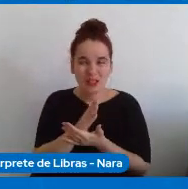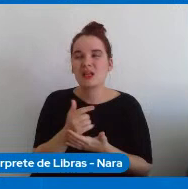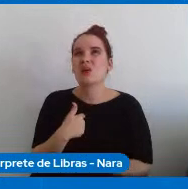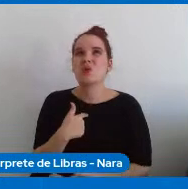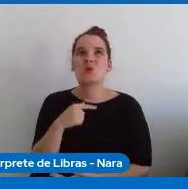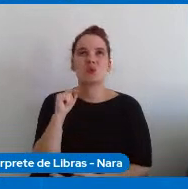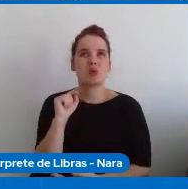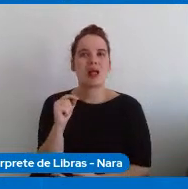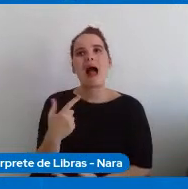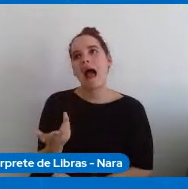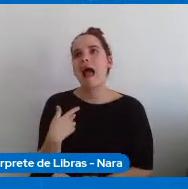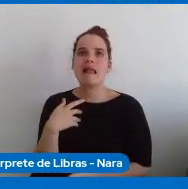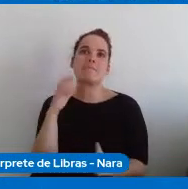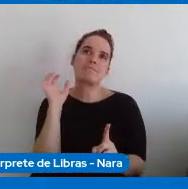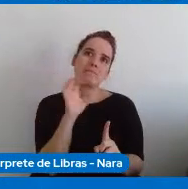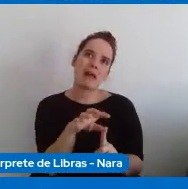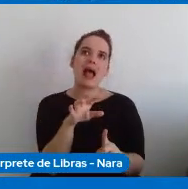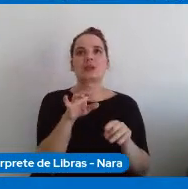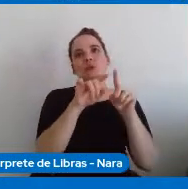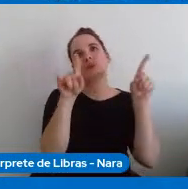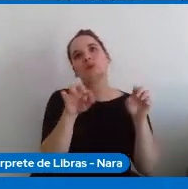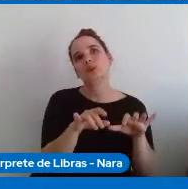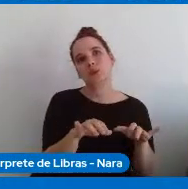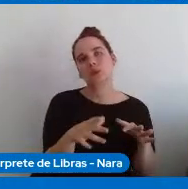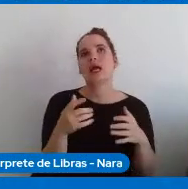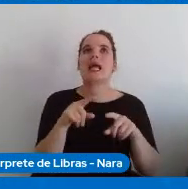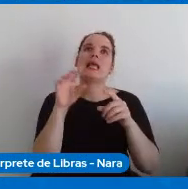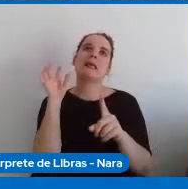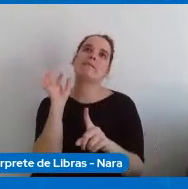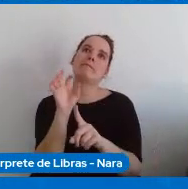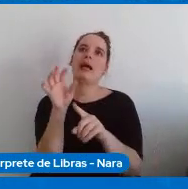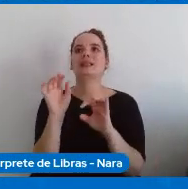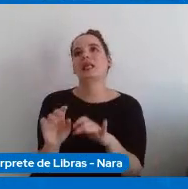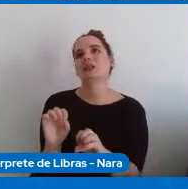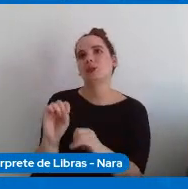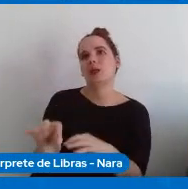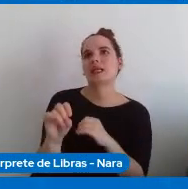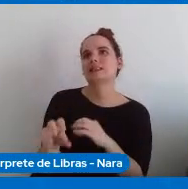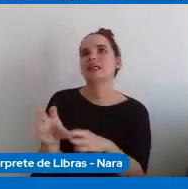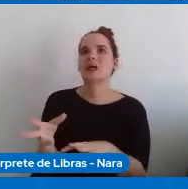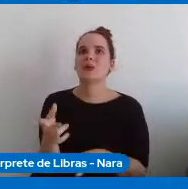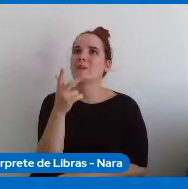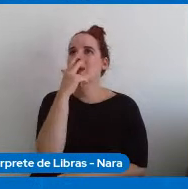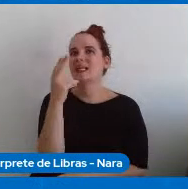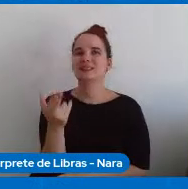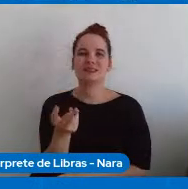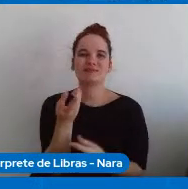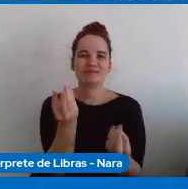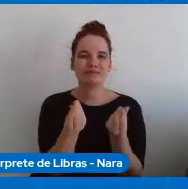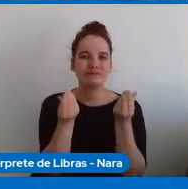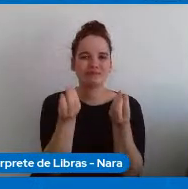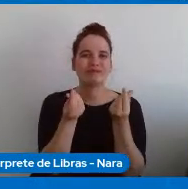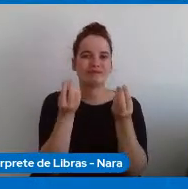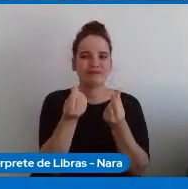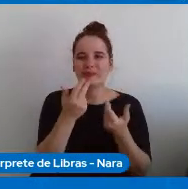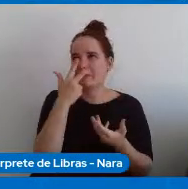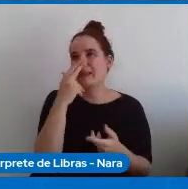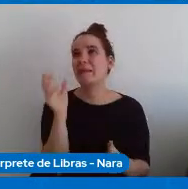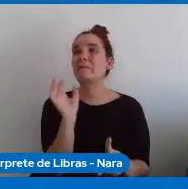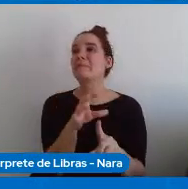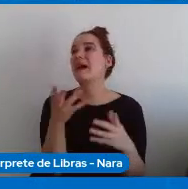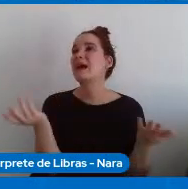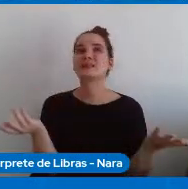impacto da computação e isso fica muito etéreo sabe muito intangível impacto parece algo muito